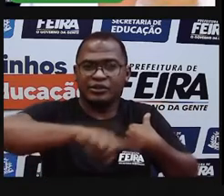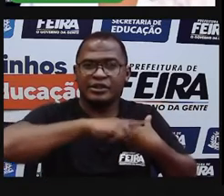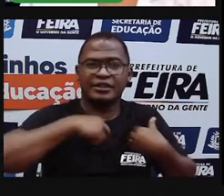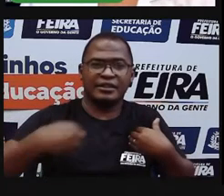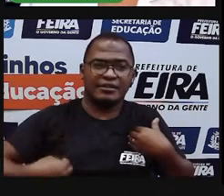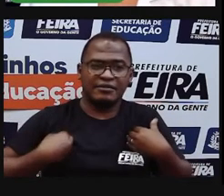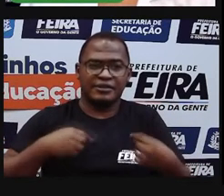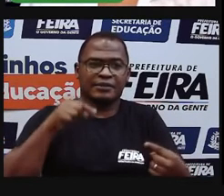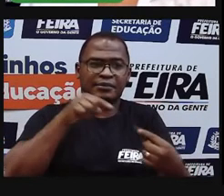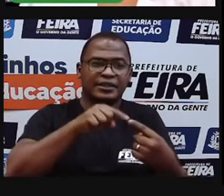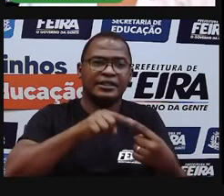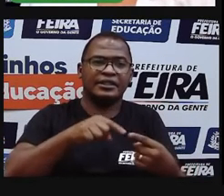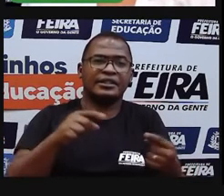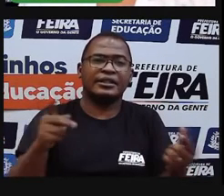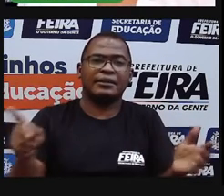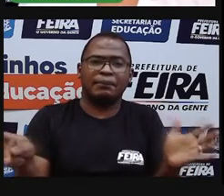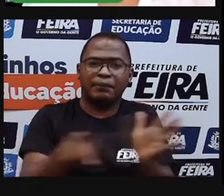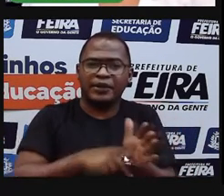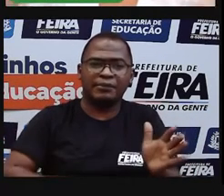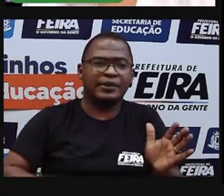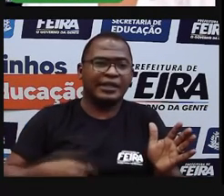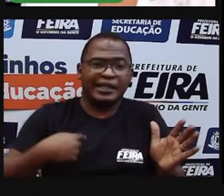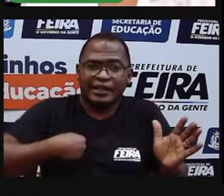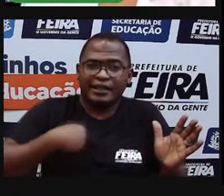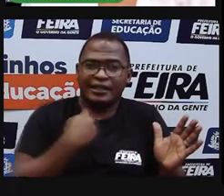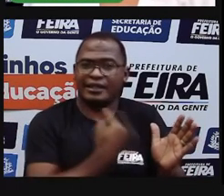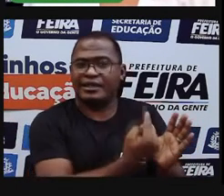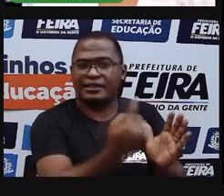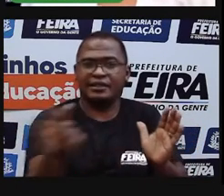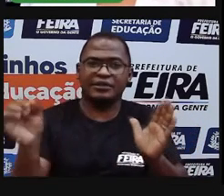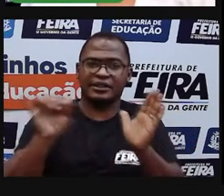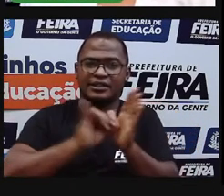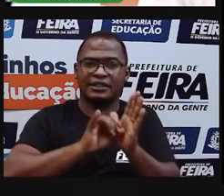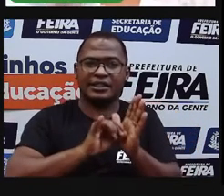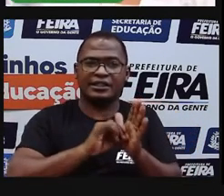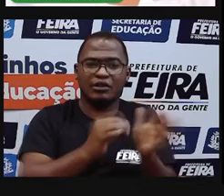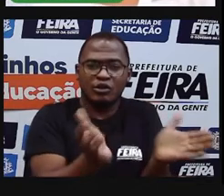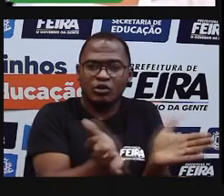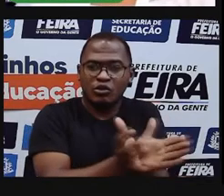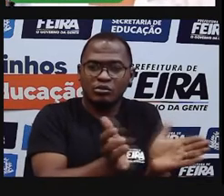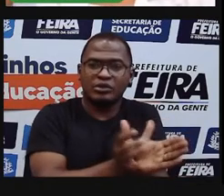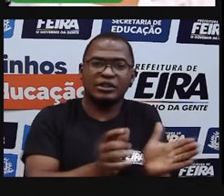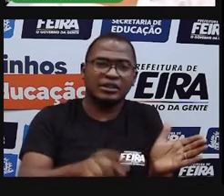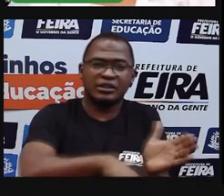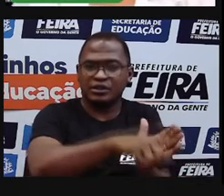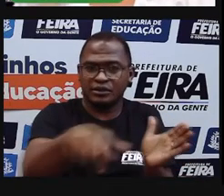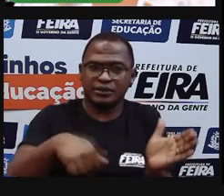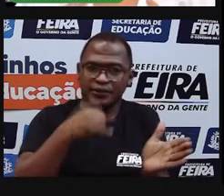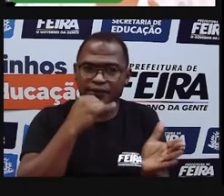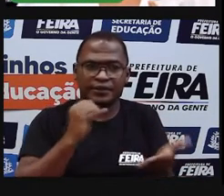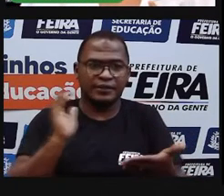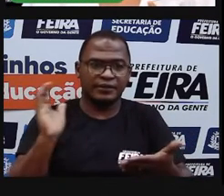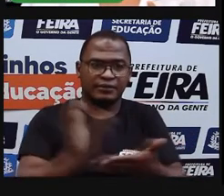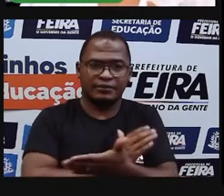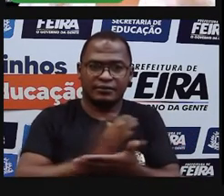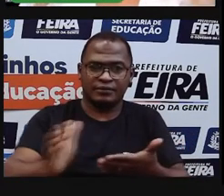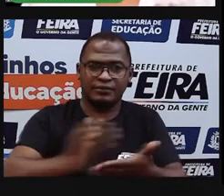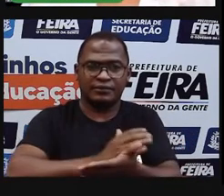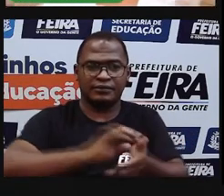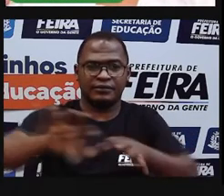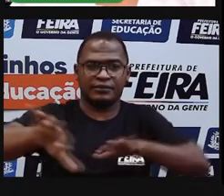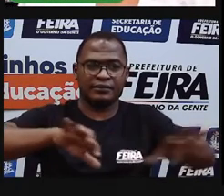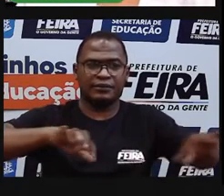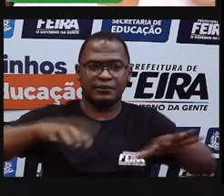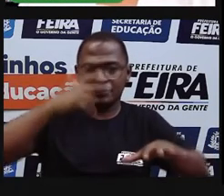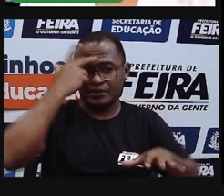vida, da nossa identidade. Então, a comunidade somos nós, né? A comunidade não está separada do pessoa, do ser pessoa. A